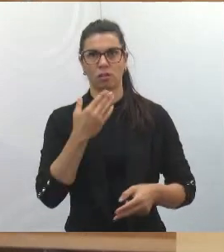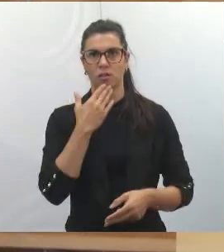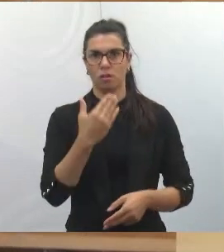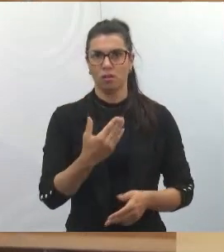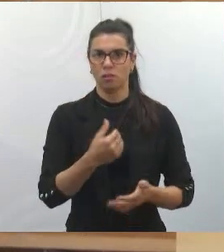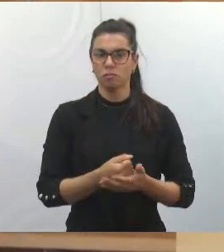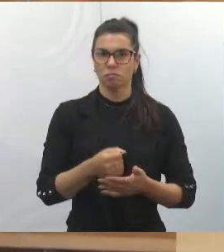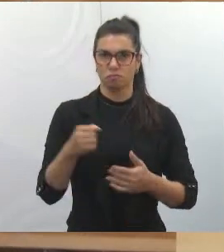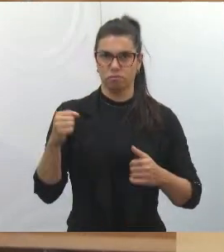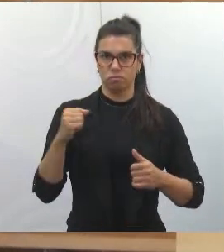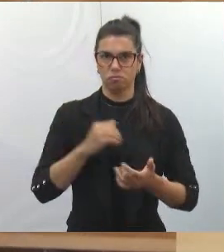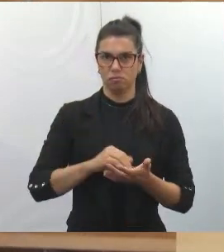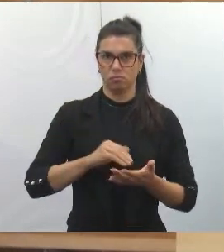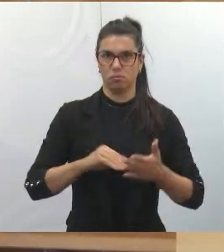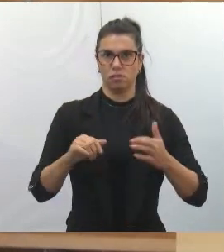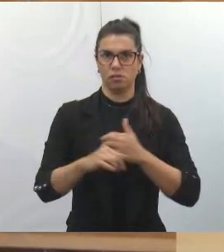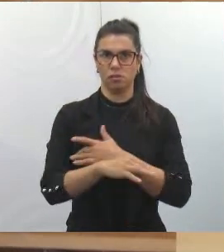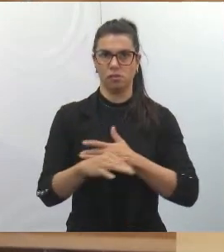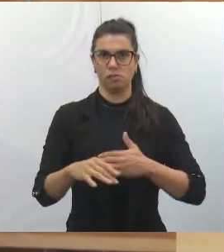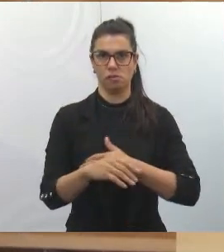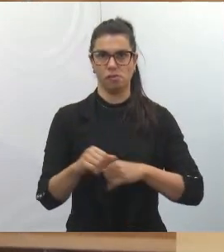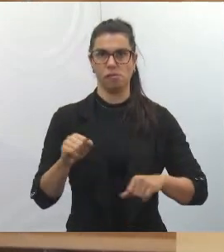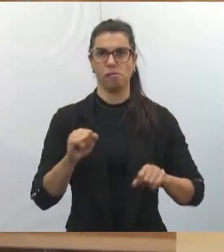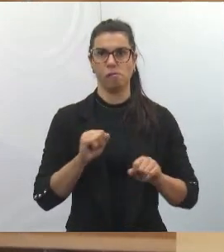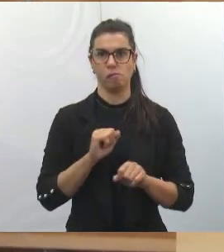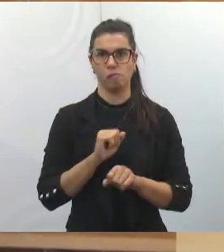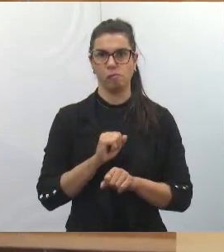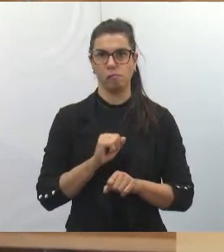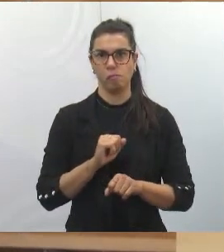refazer essa parte da calçada.